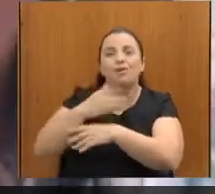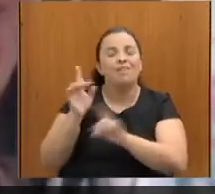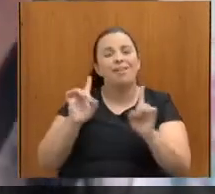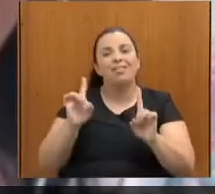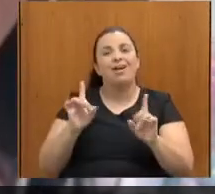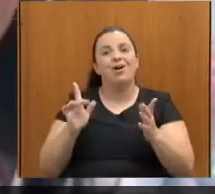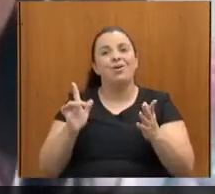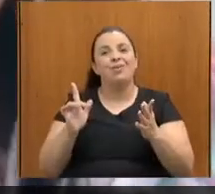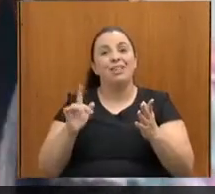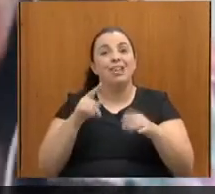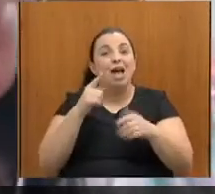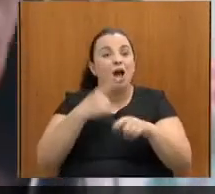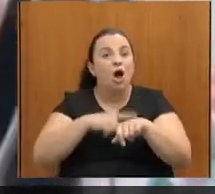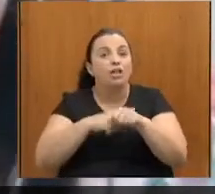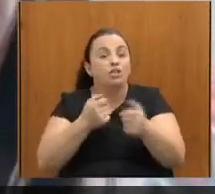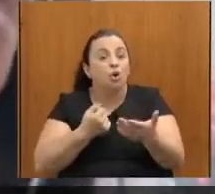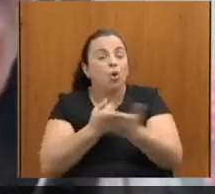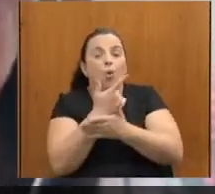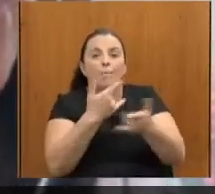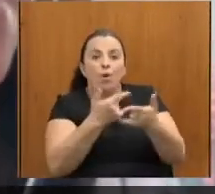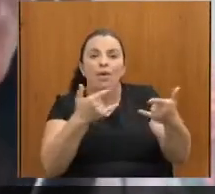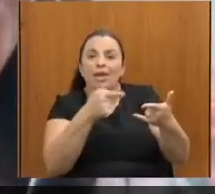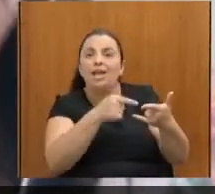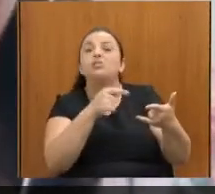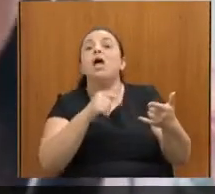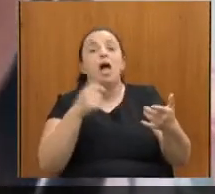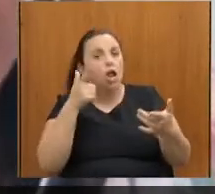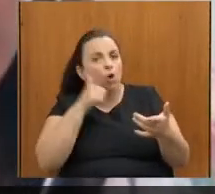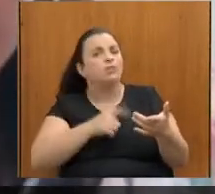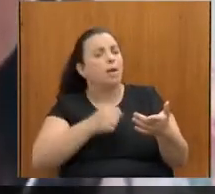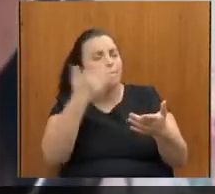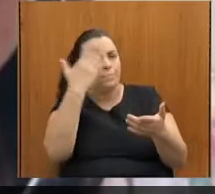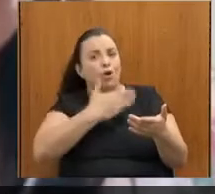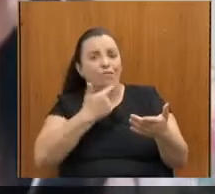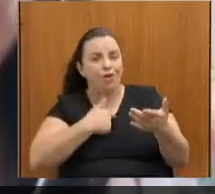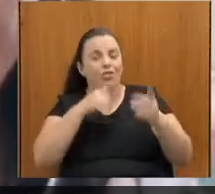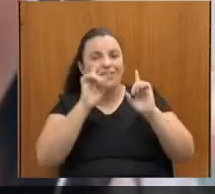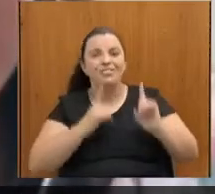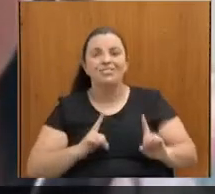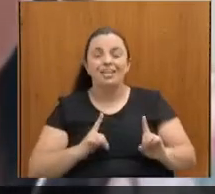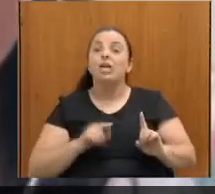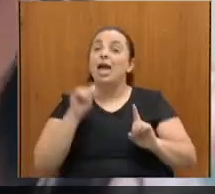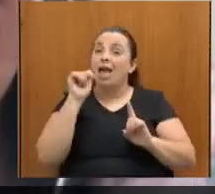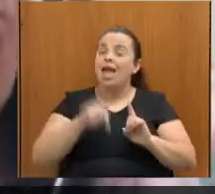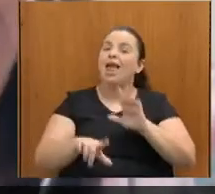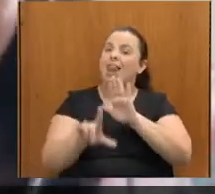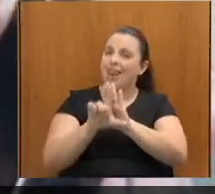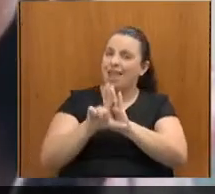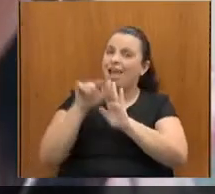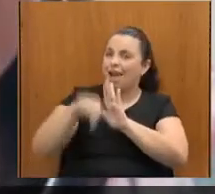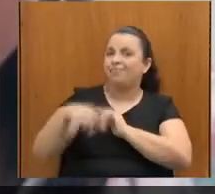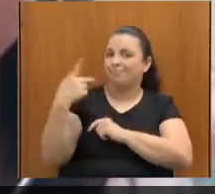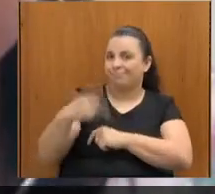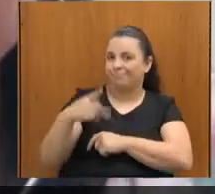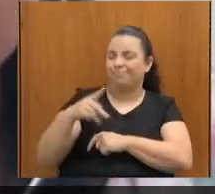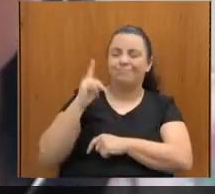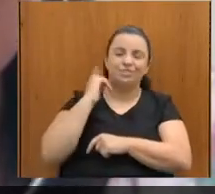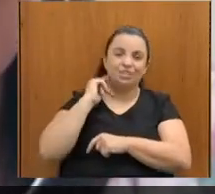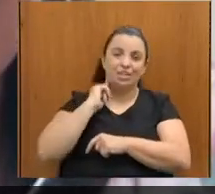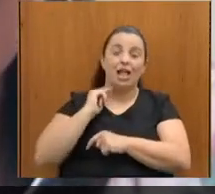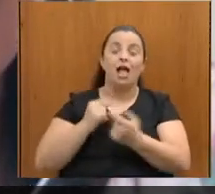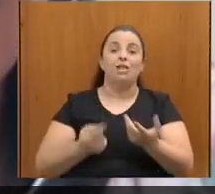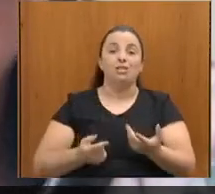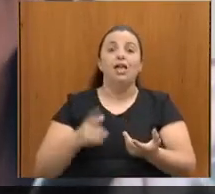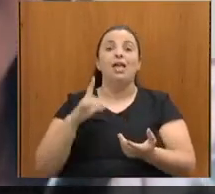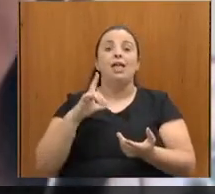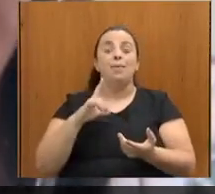na hora e não antes, porque a gente já sabe que é um outro computador. Então, já é lei no nosso Estado, surgiu de uma demanda de uma escuta a várias pessoas que